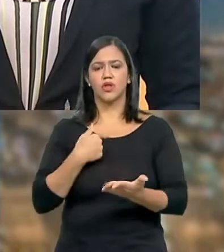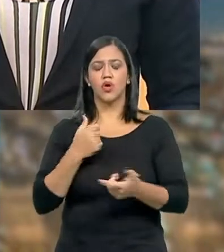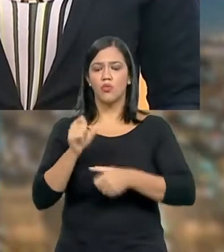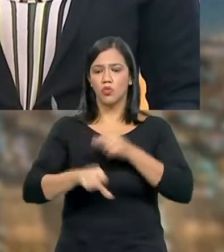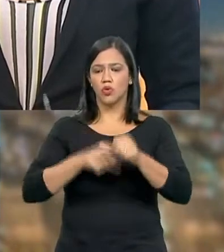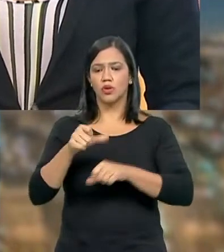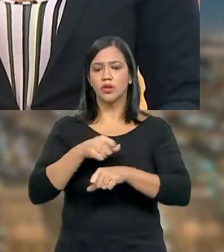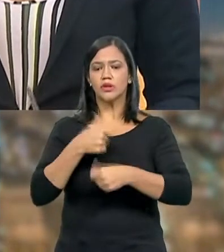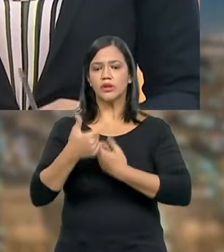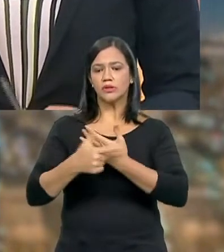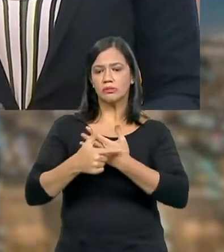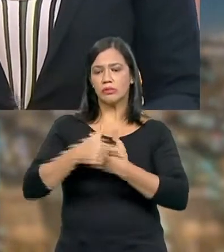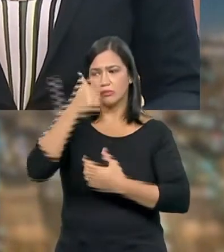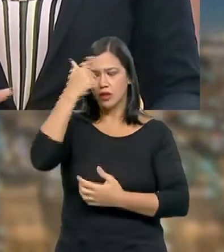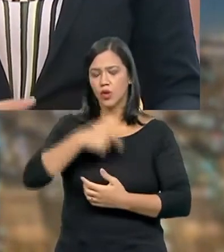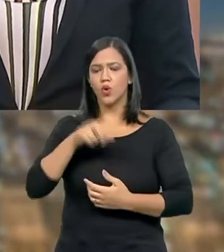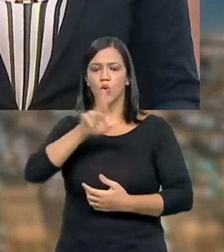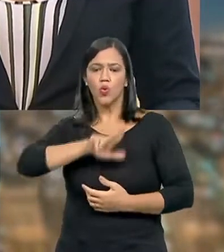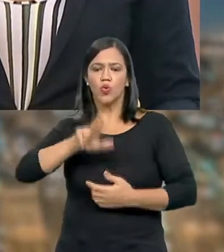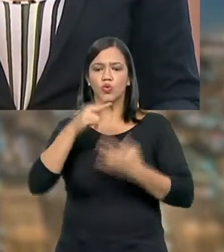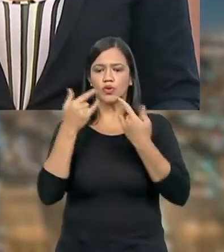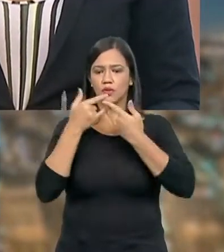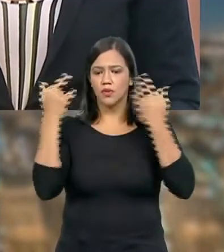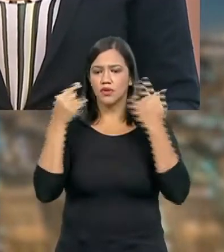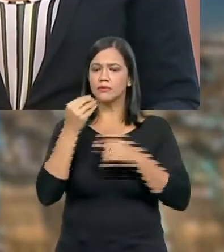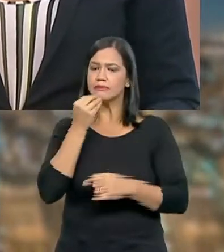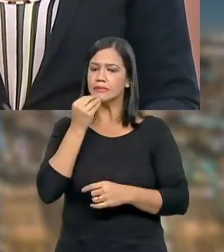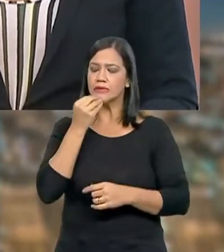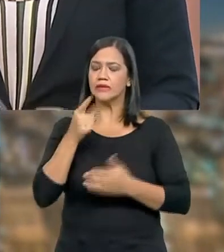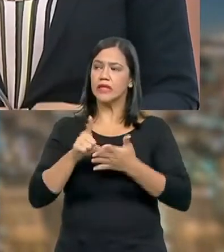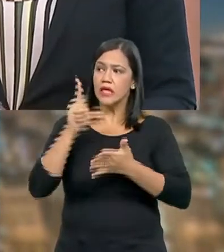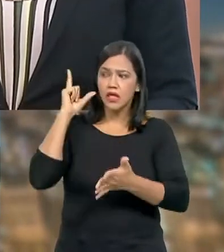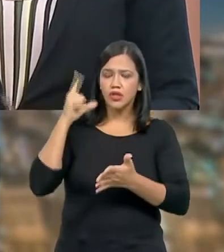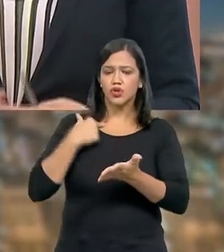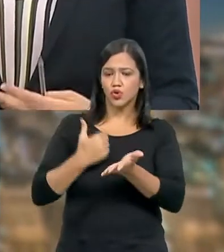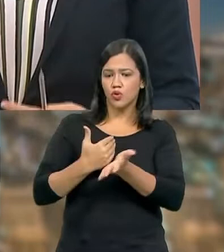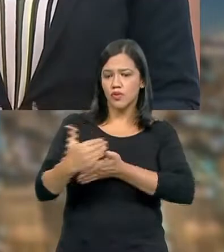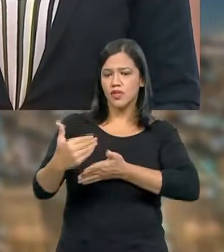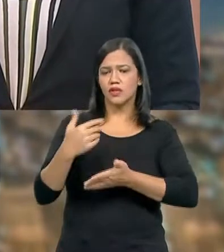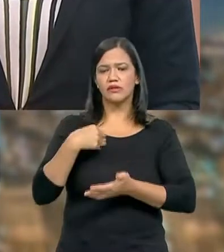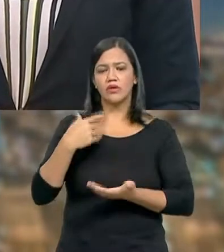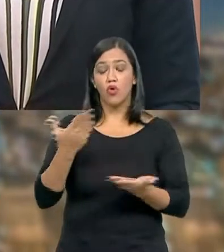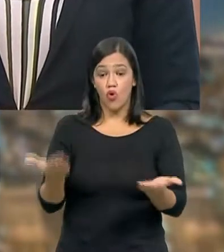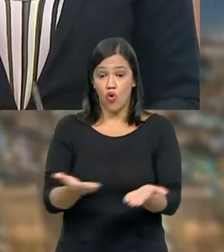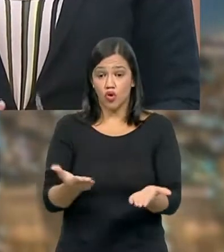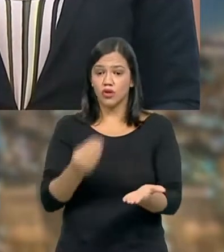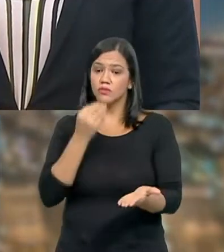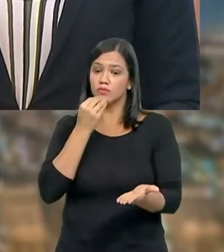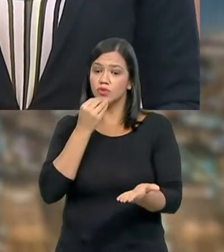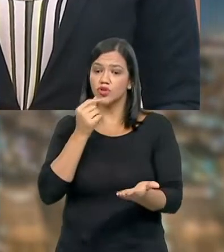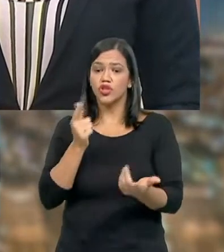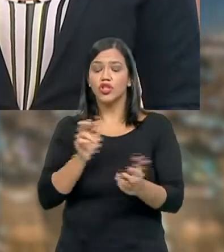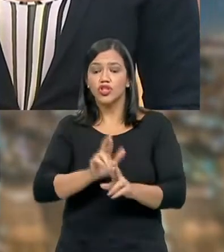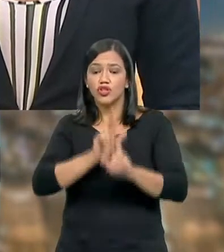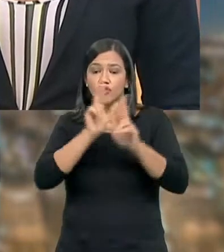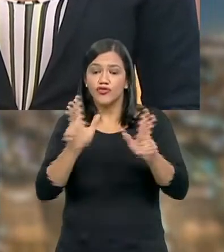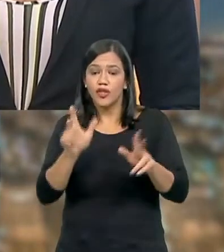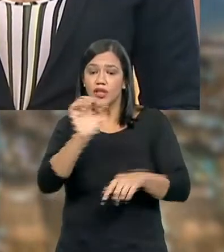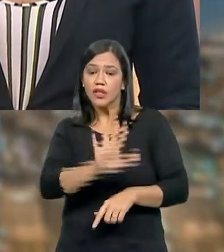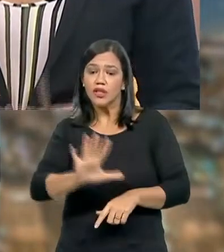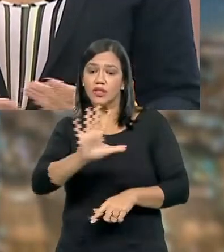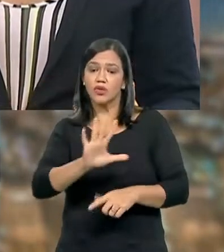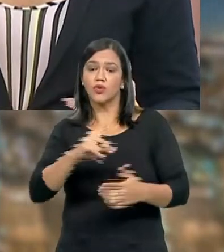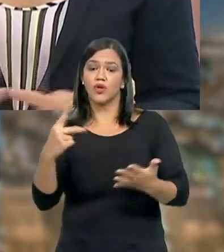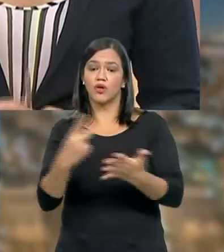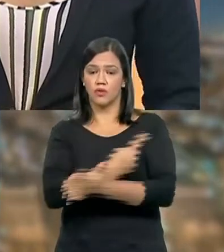uso da máscara, por exemplo, poderia ter sido adotada desde o princípio. Será que a gente não estaria hoje com um cenário diferente do que a gente